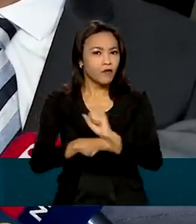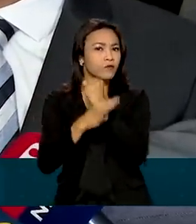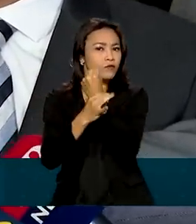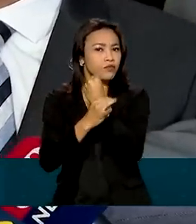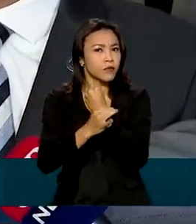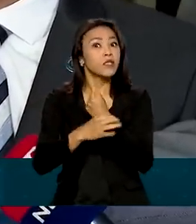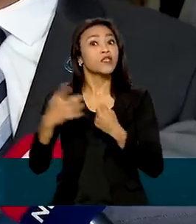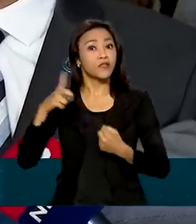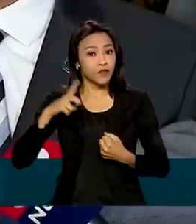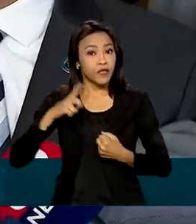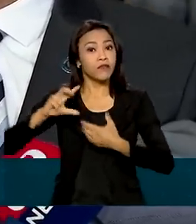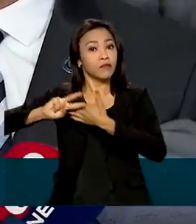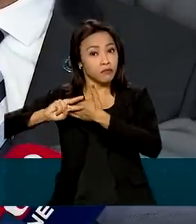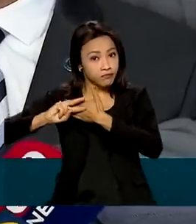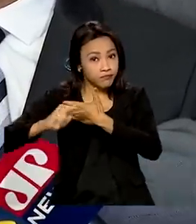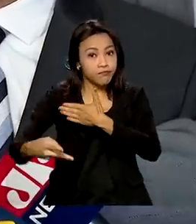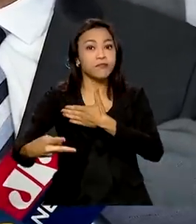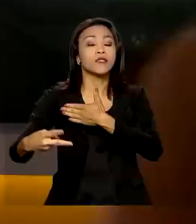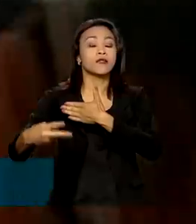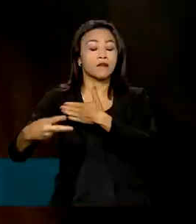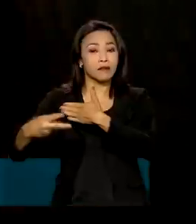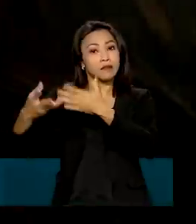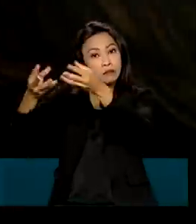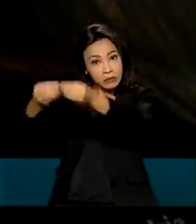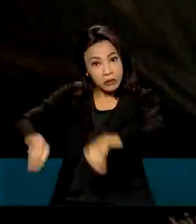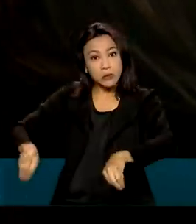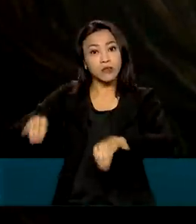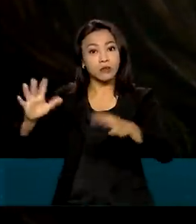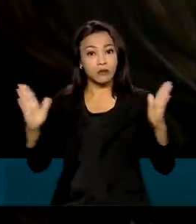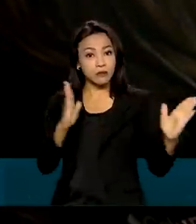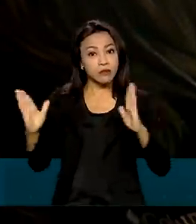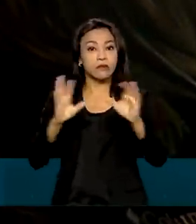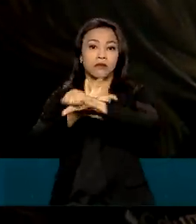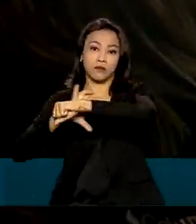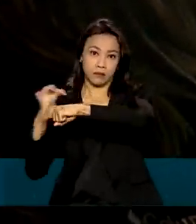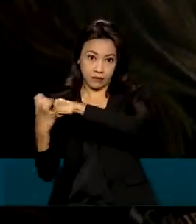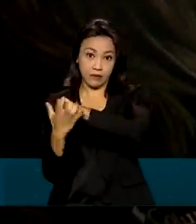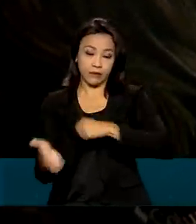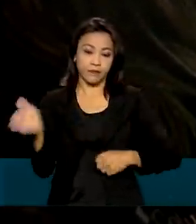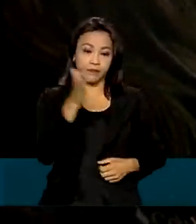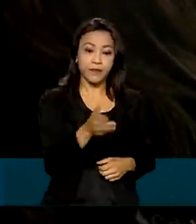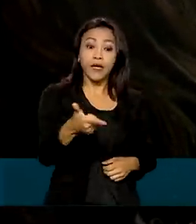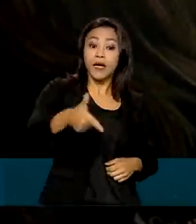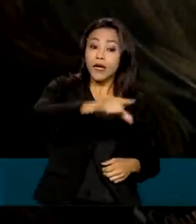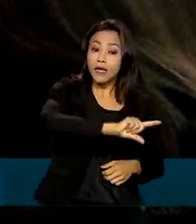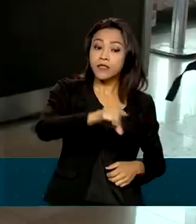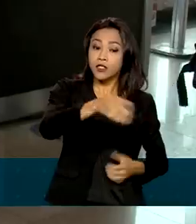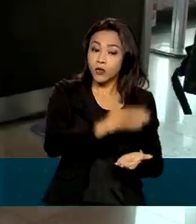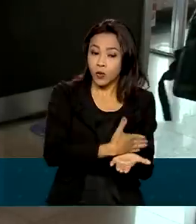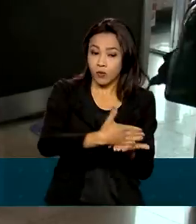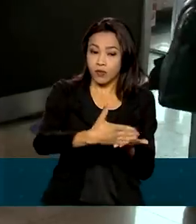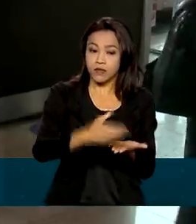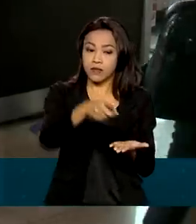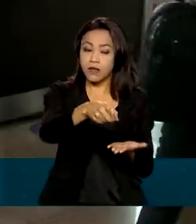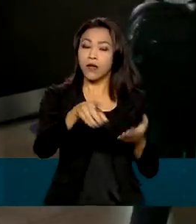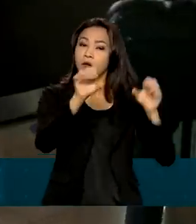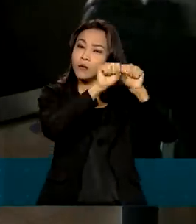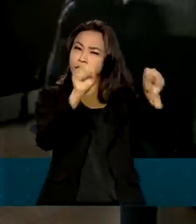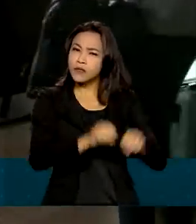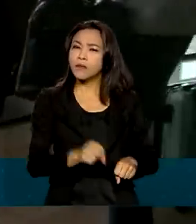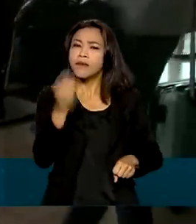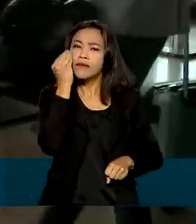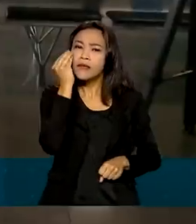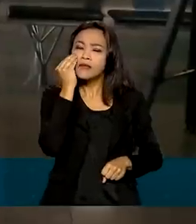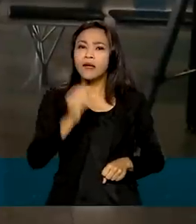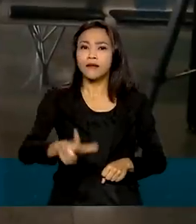que foi tão abalado durante toda a pandemia. Antes de começar a funcionar nos aeroportos de Congonhas e Santos Dumont, o sistema foi testado em